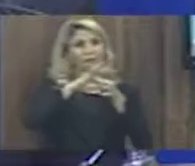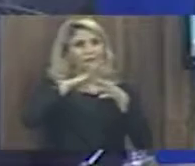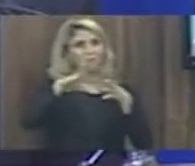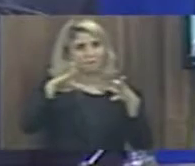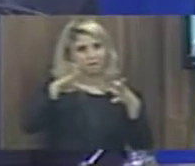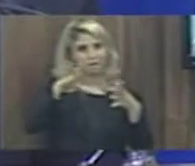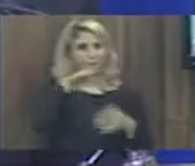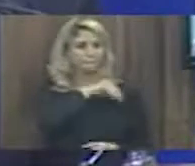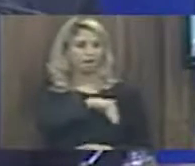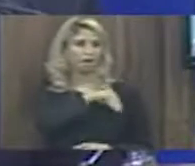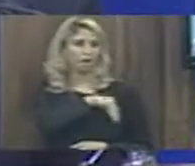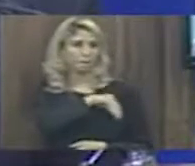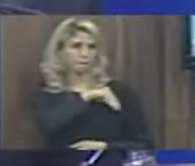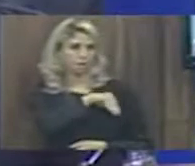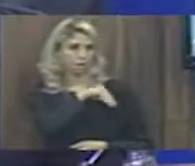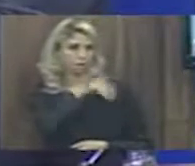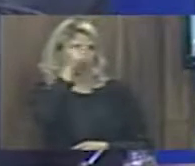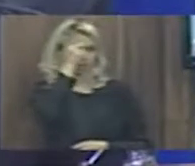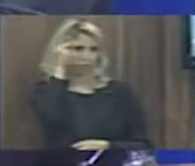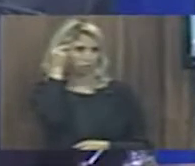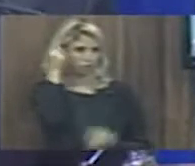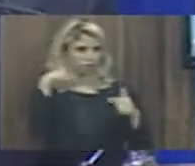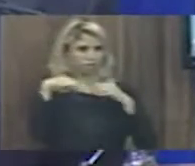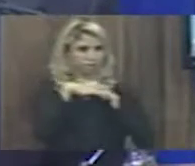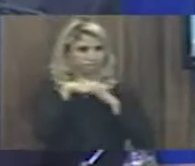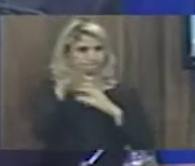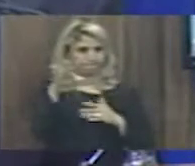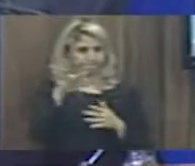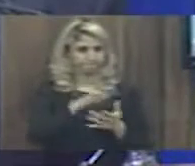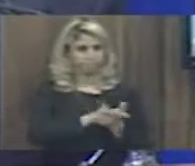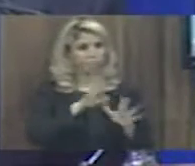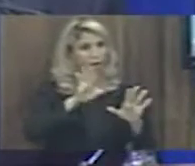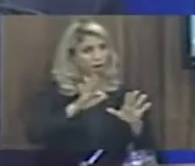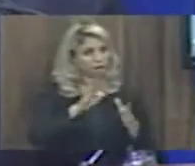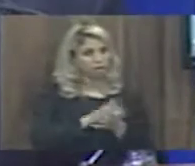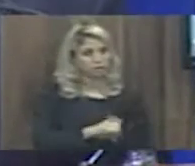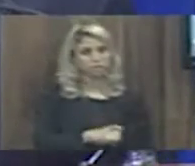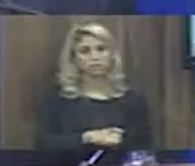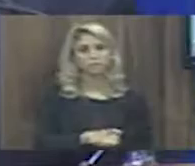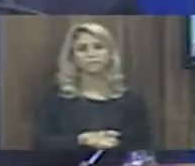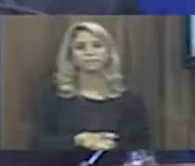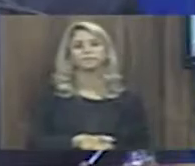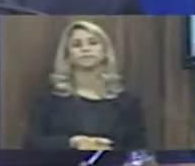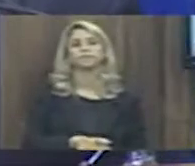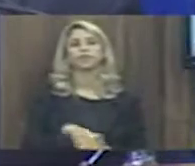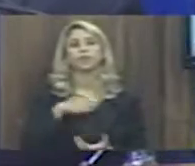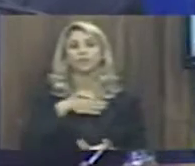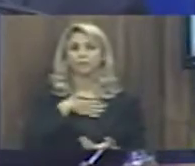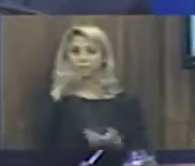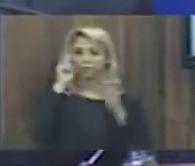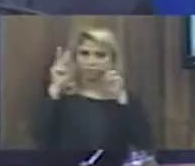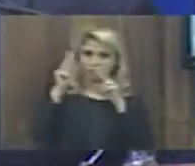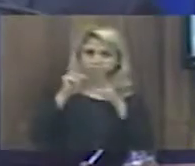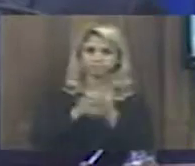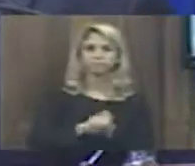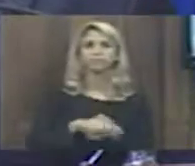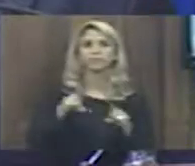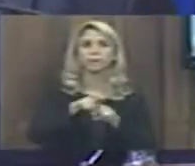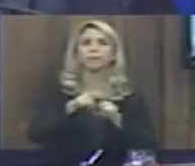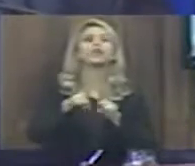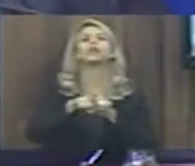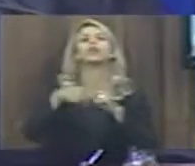Eu vi numa postagem de um ex-secretário reverendando todas essas denúncias,